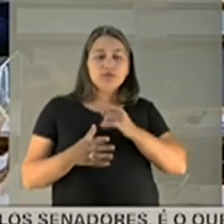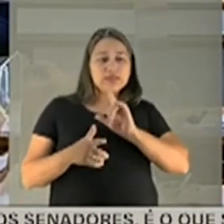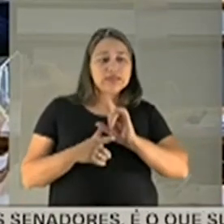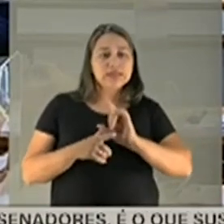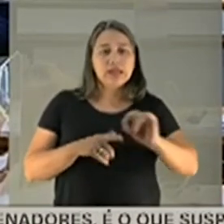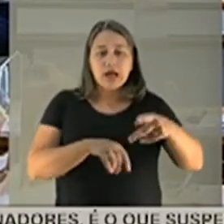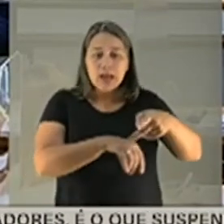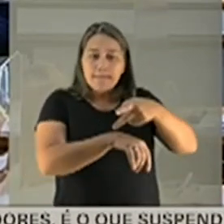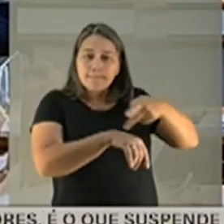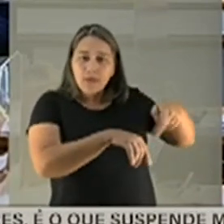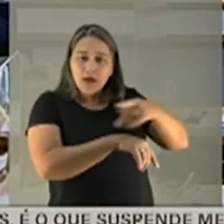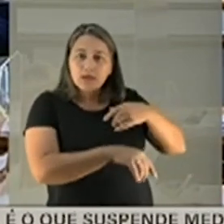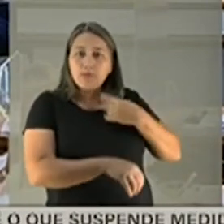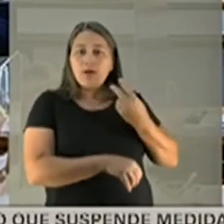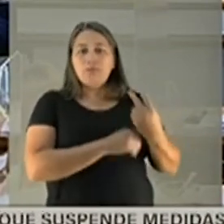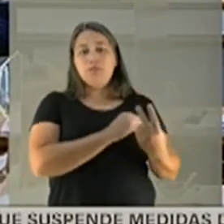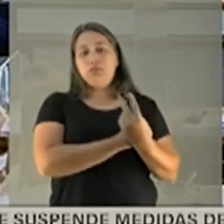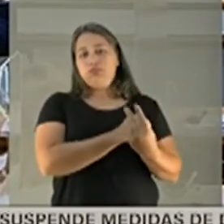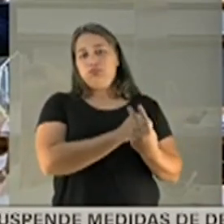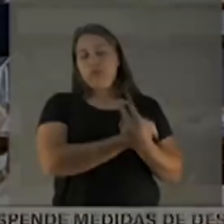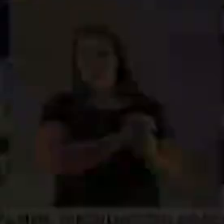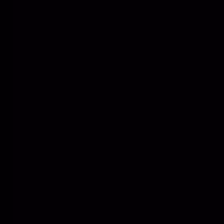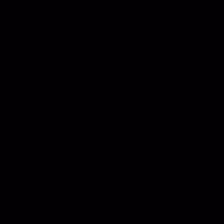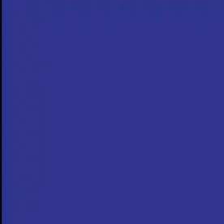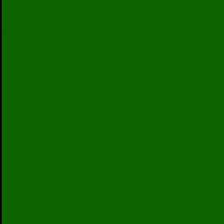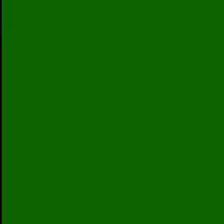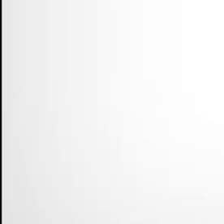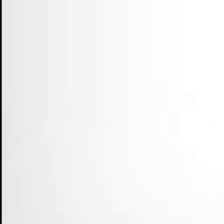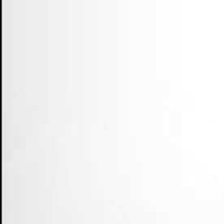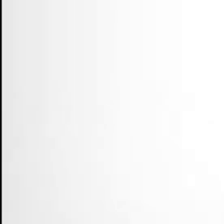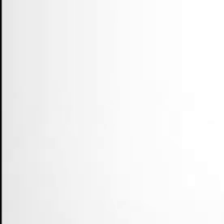eu pudesse preservar a integridade física, mim e da minha família.